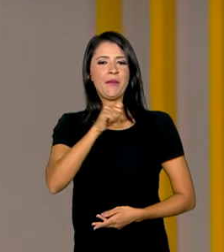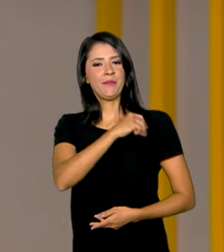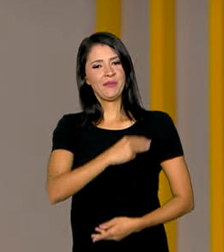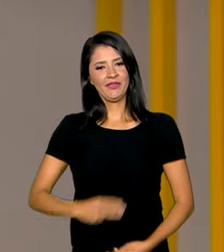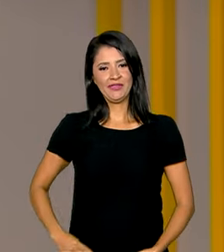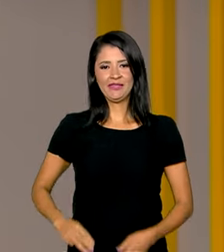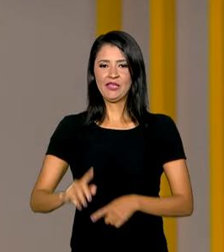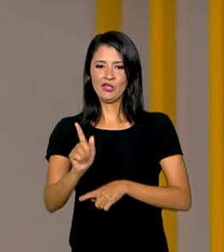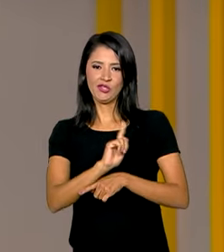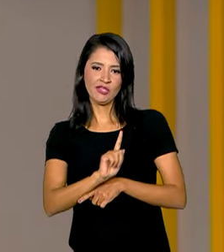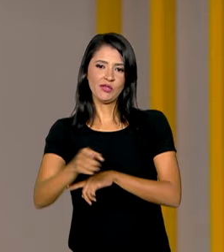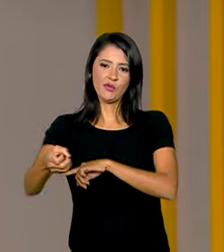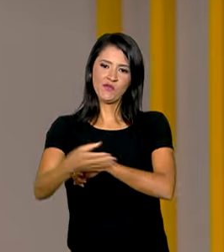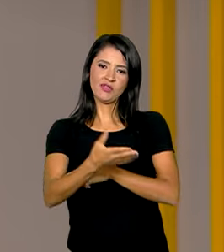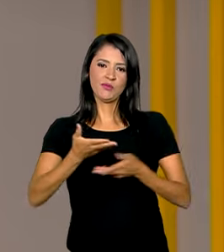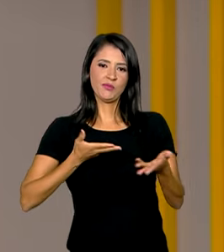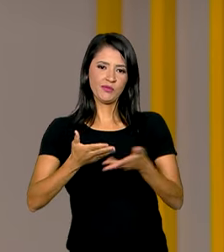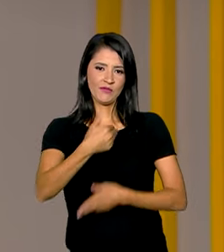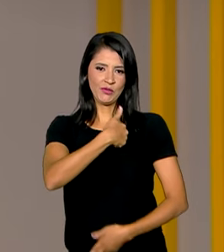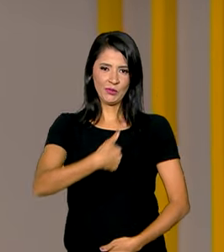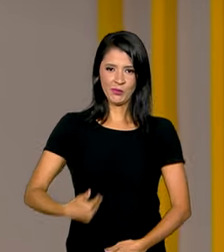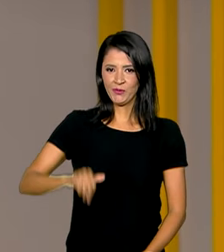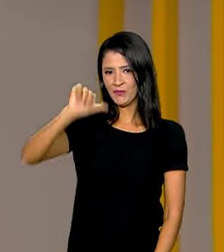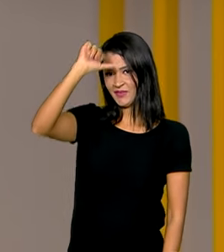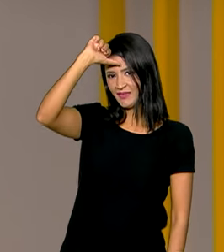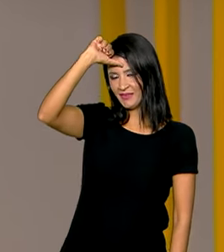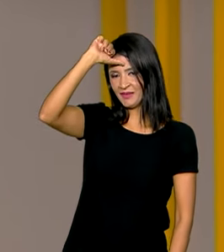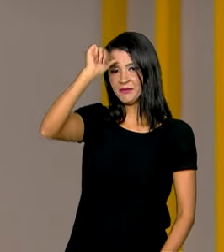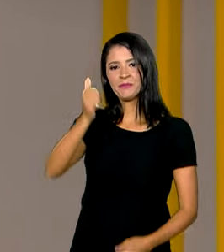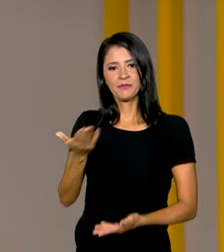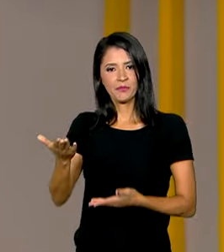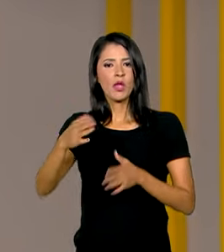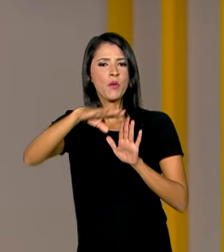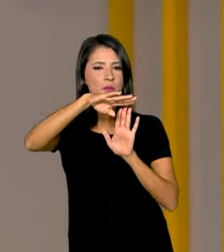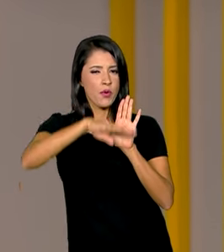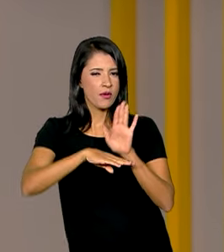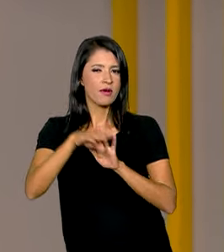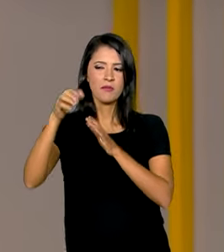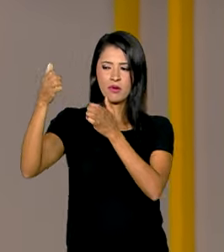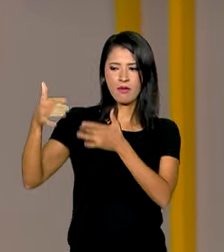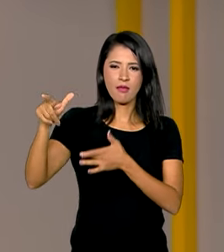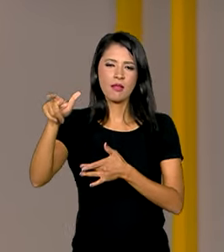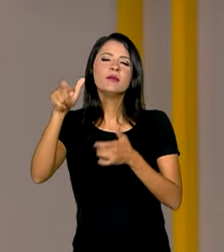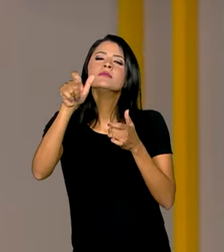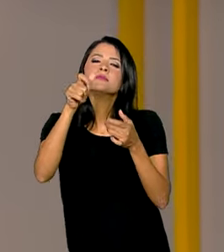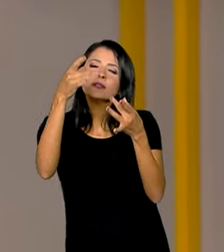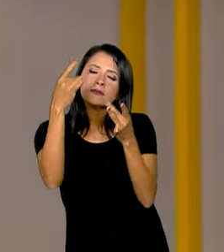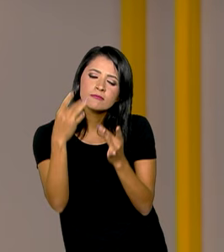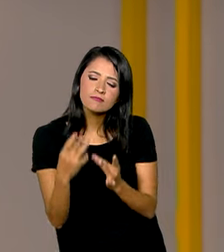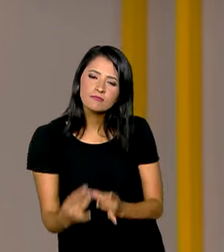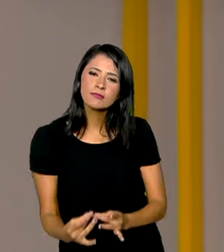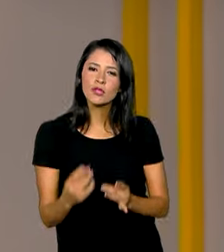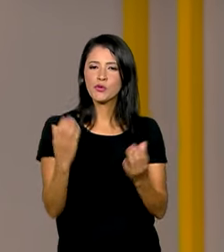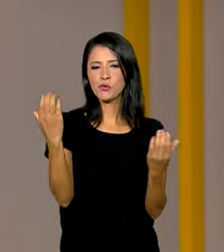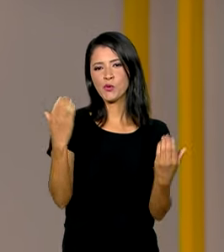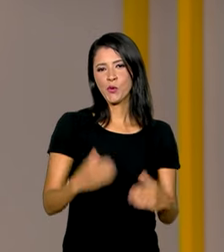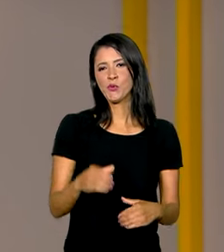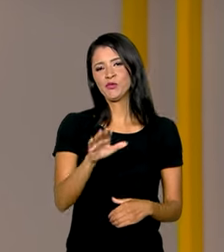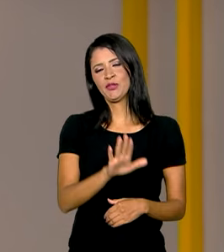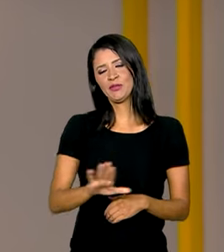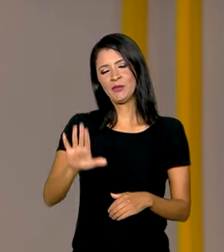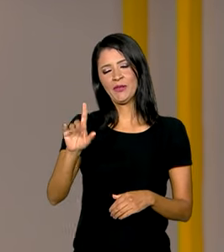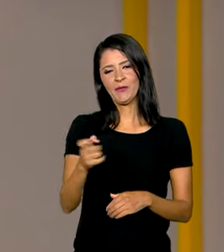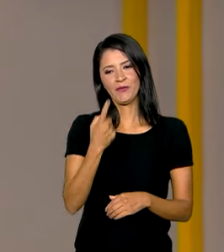e da Inovação em Serviços Públicos, Esther Dweck. No programa, a ministra disse mais detalhes do concurso público nacional